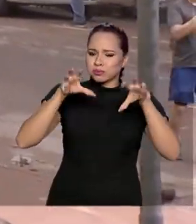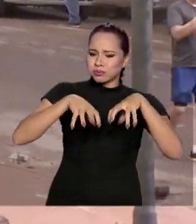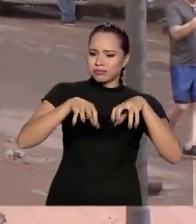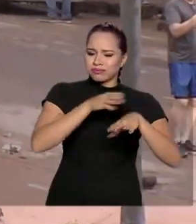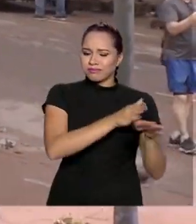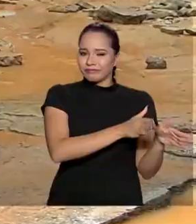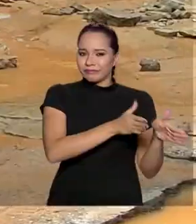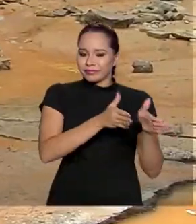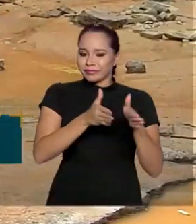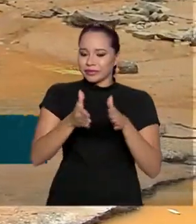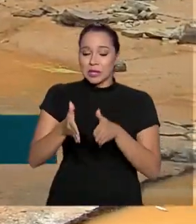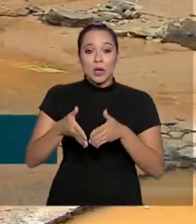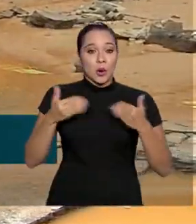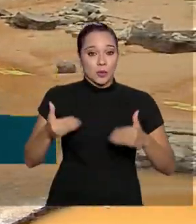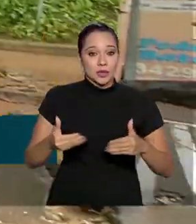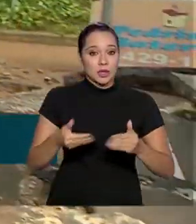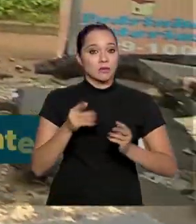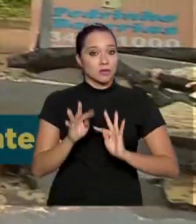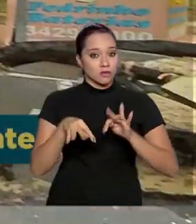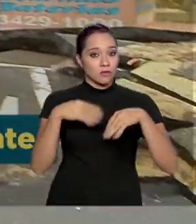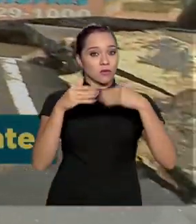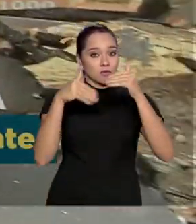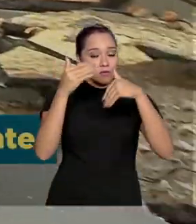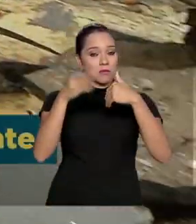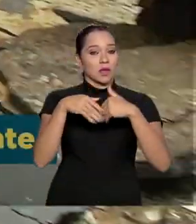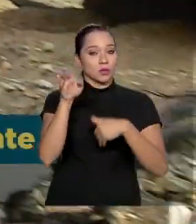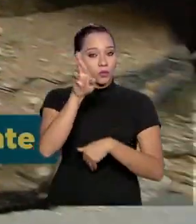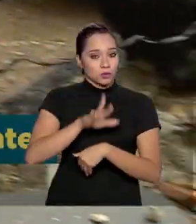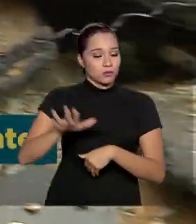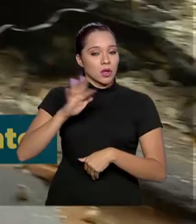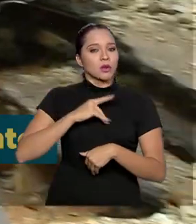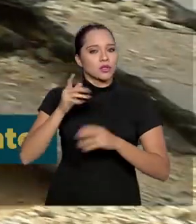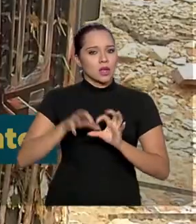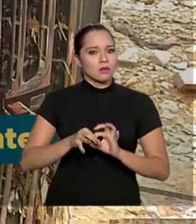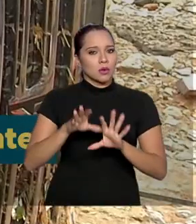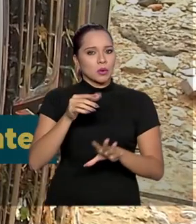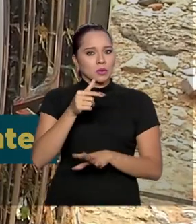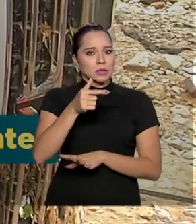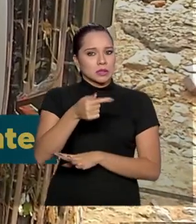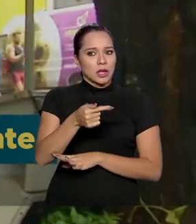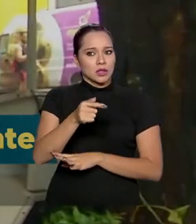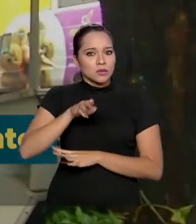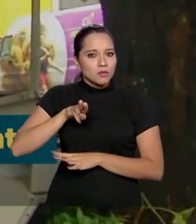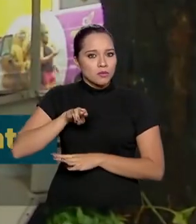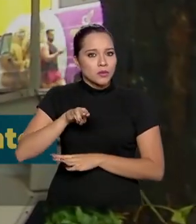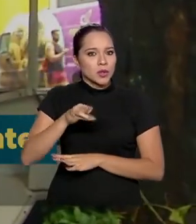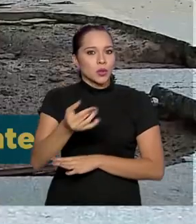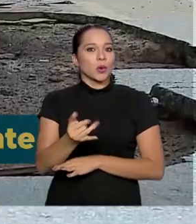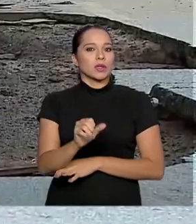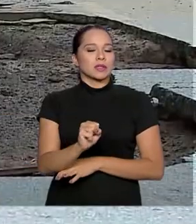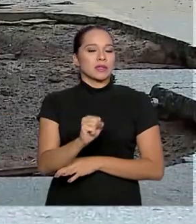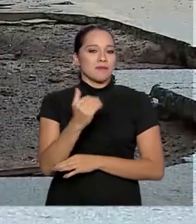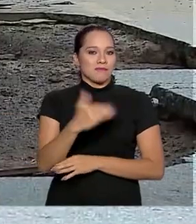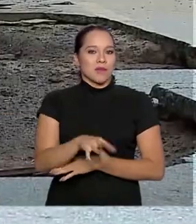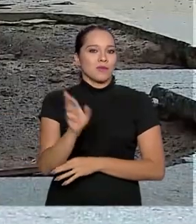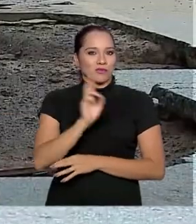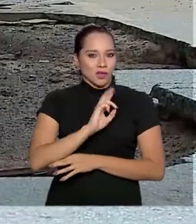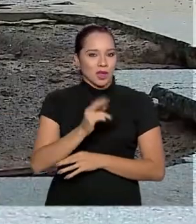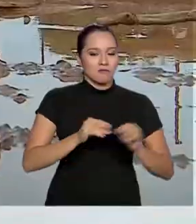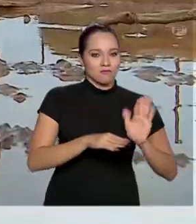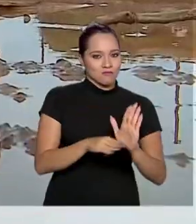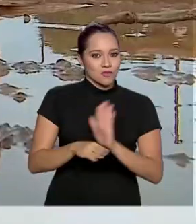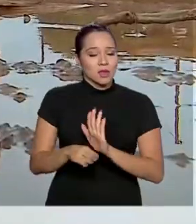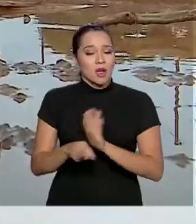O Ministério do Desenvolvimento Regional já disponibilizou mais de 7 milhões e meio de reais para restabelecer serviços